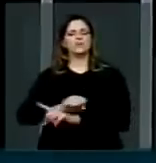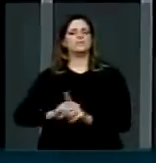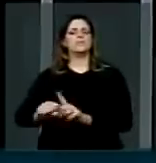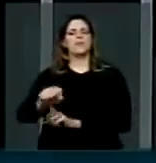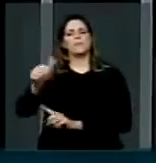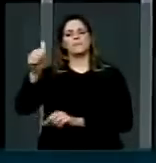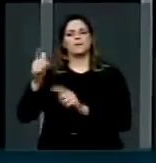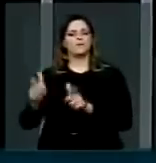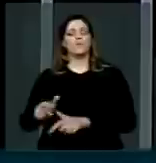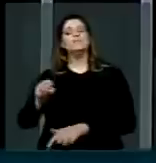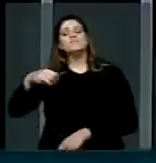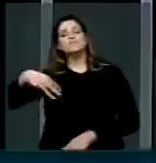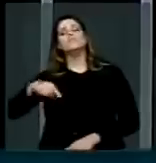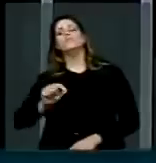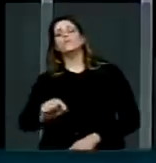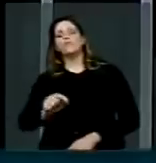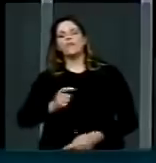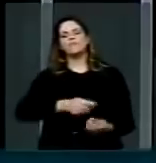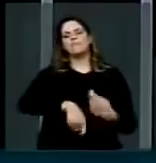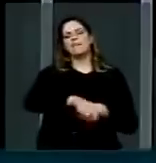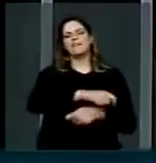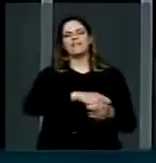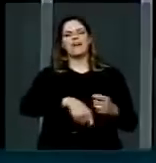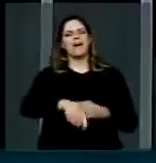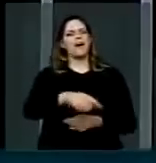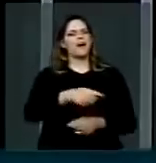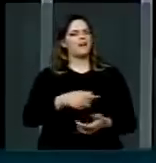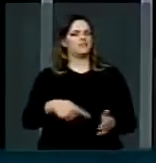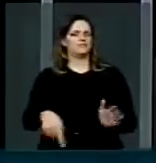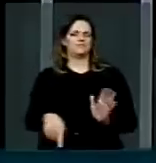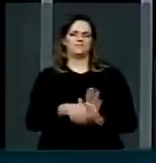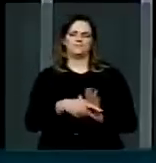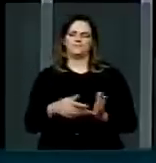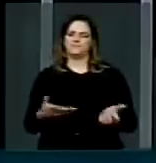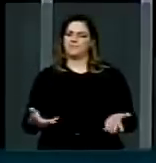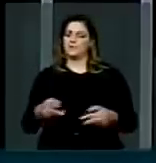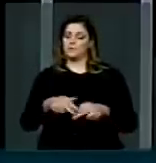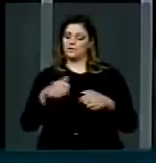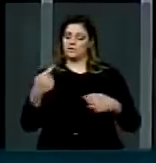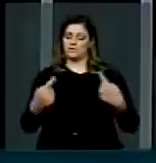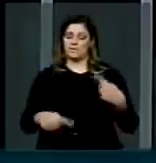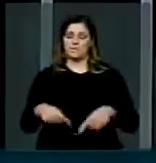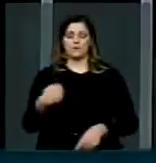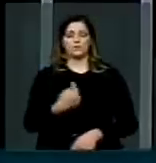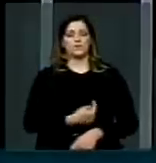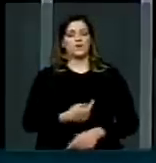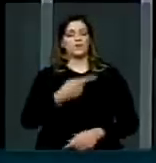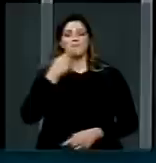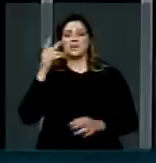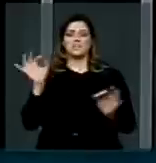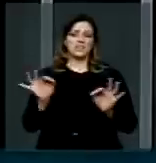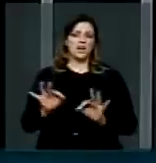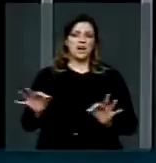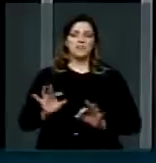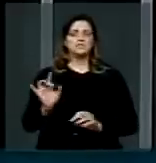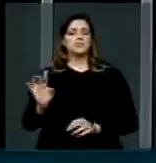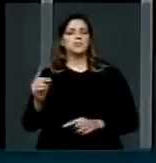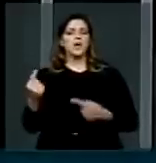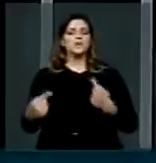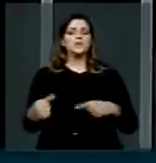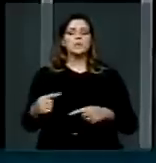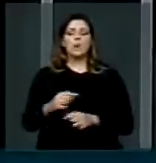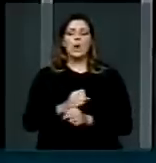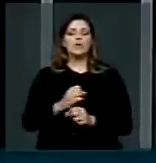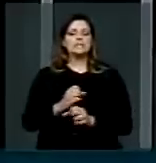mas sim a prioridade do mercado financeiro. Esse é o grande debate que essa casa não faz. Nós discutimos o orçamento,